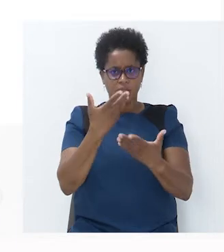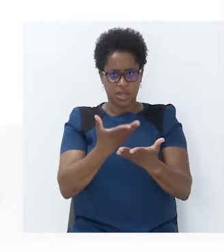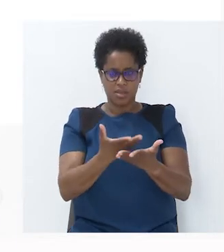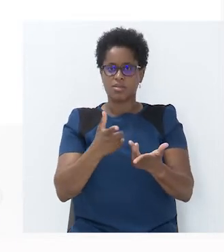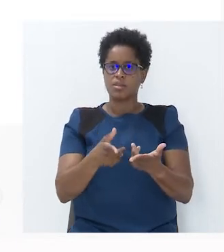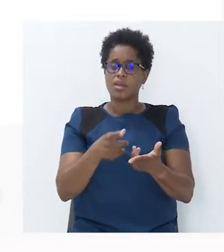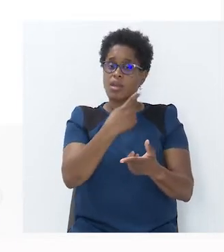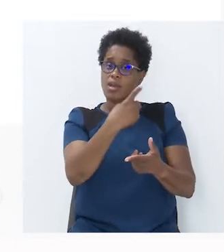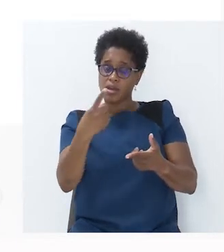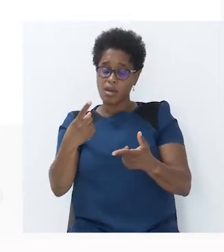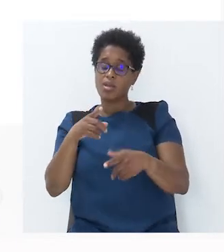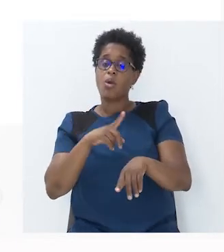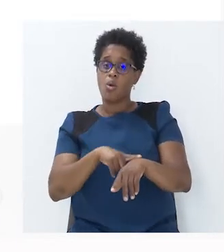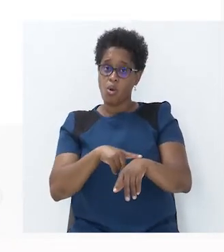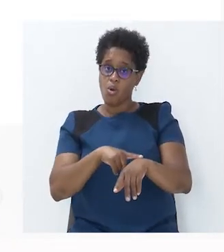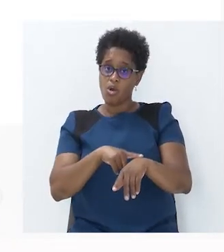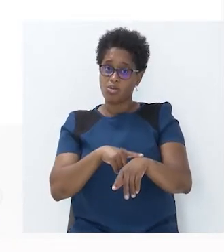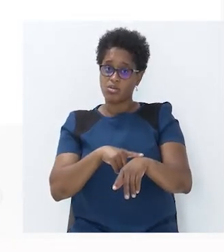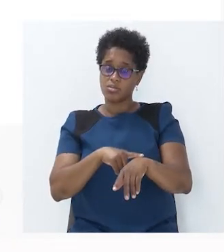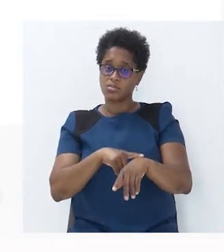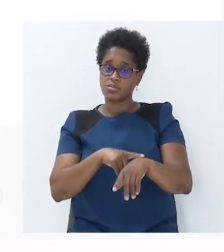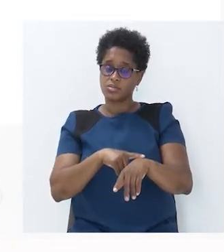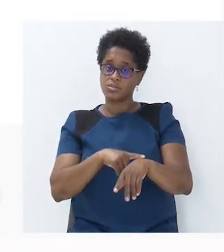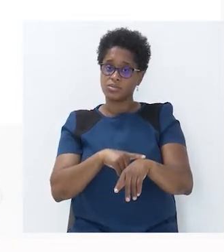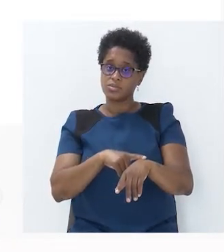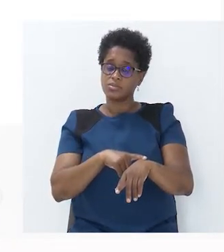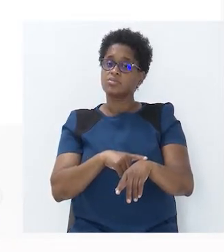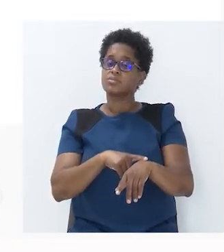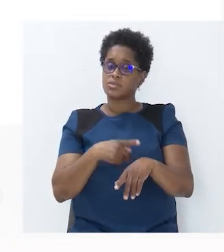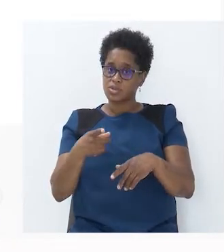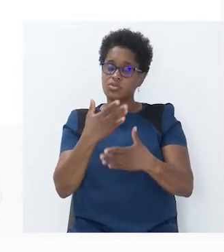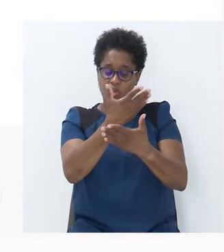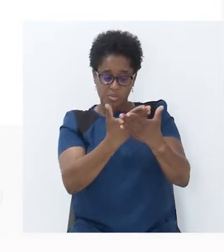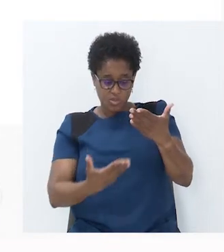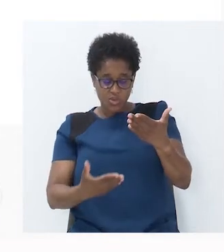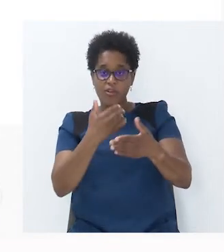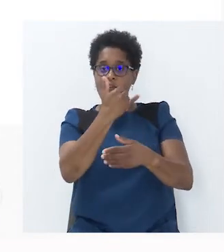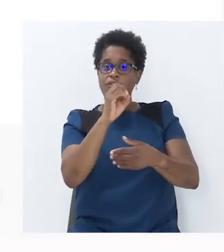que em cada hora são imprensos 20 livros.